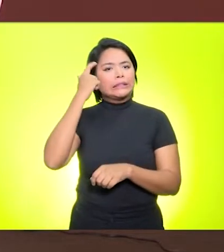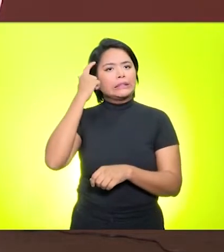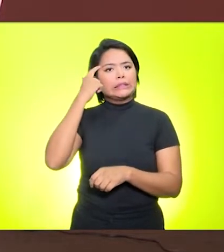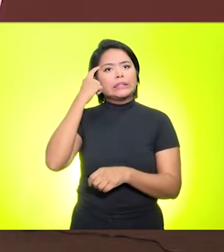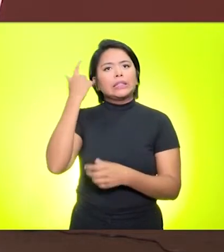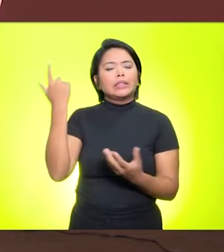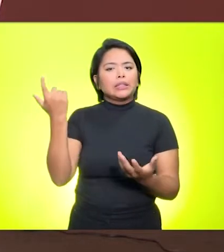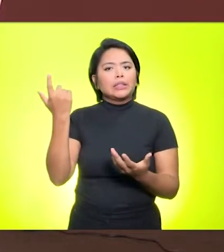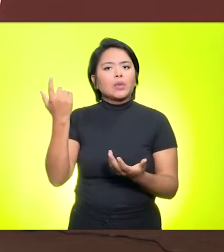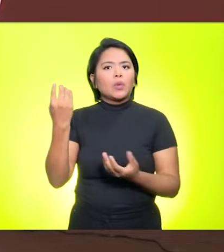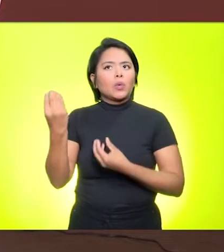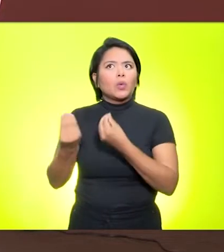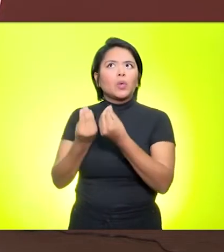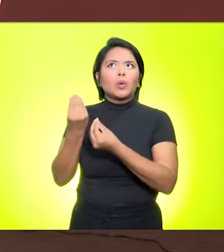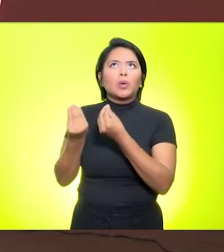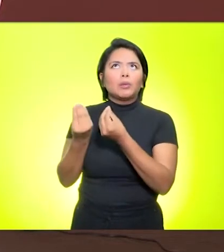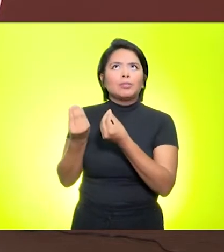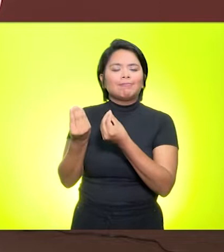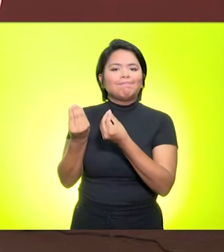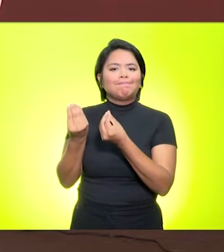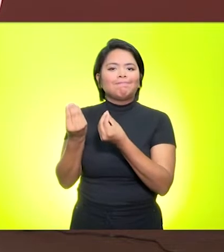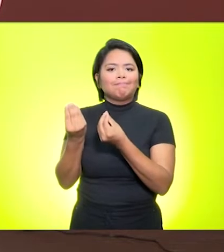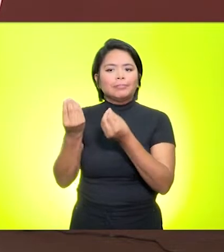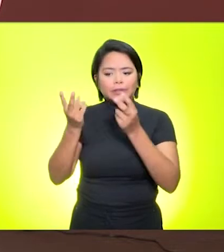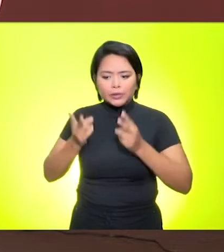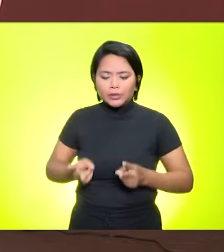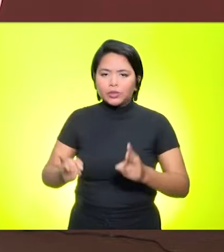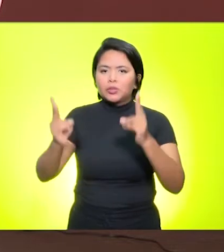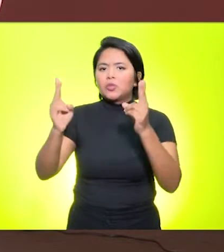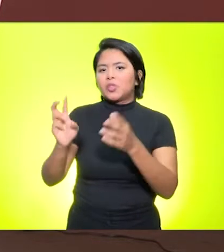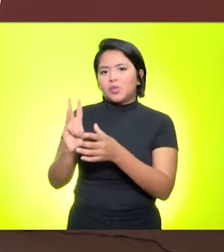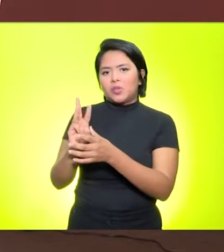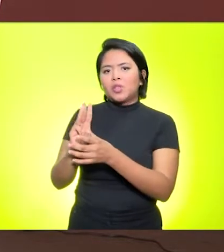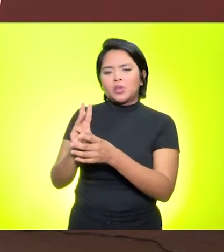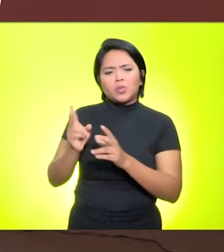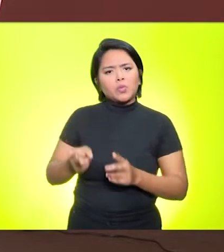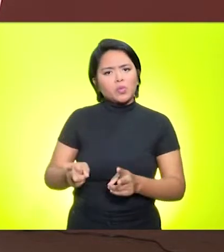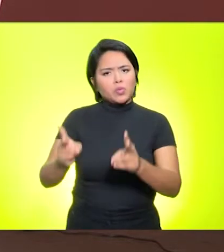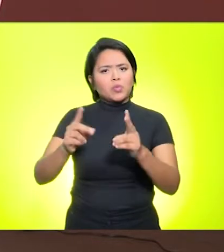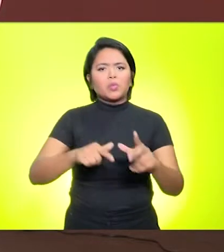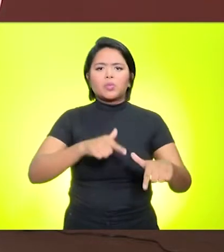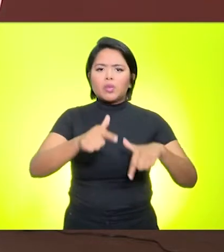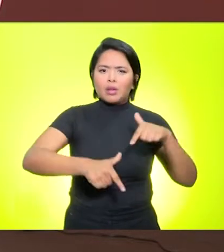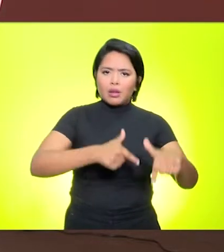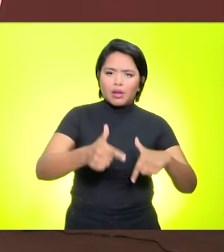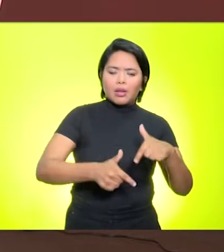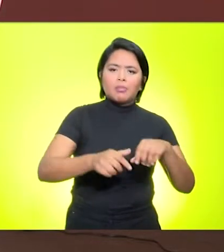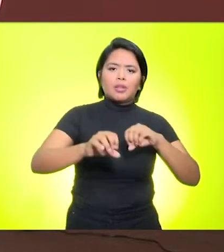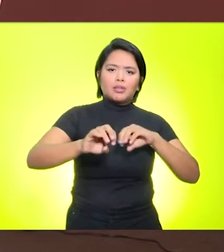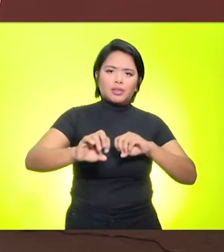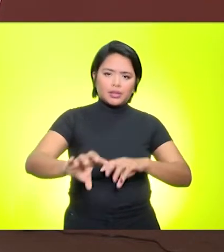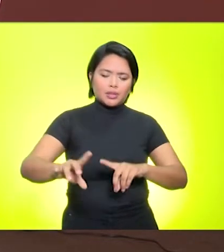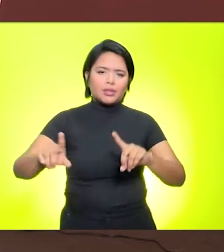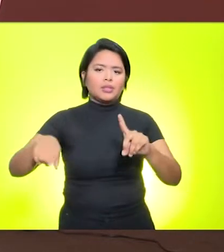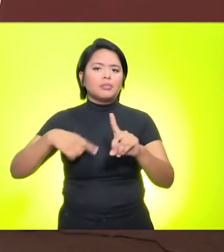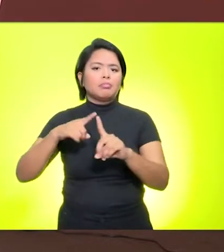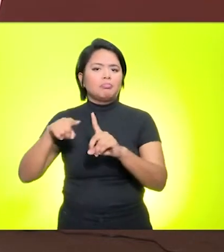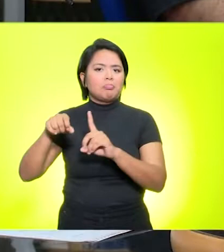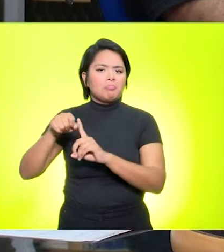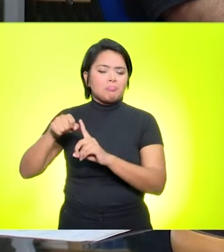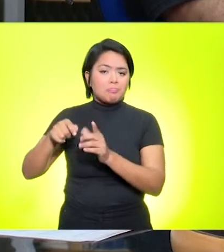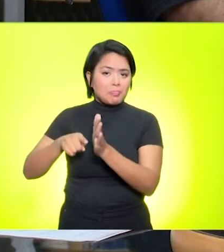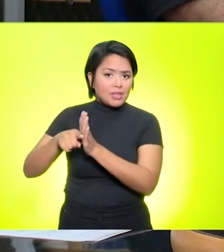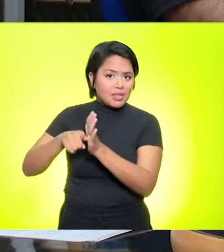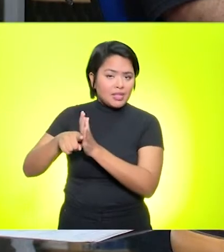universidade realmente não parasse, e ela não parou. Ela continuou, sim, com sua atividade de ensino, com sua atividade de extensão, com sua atividade de